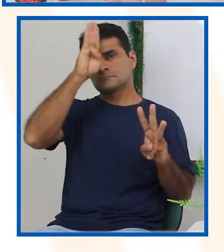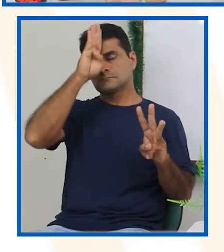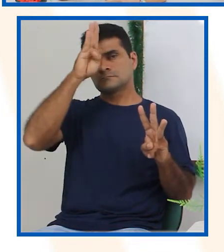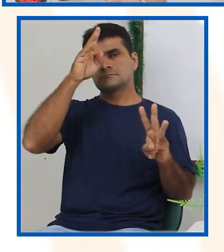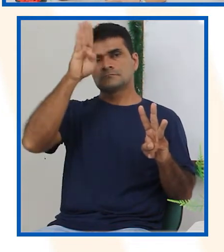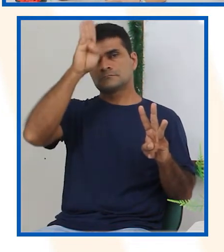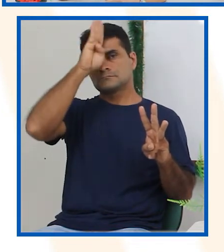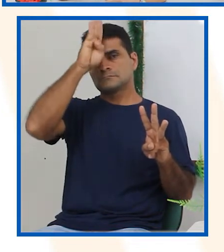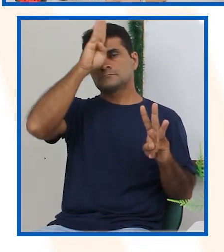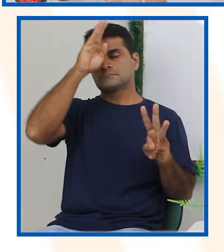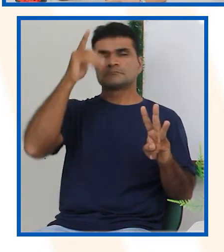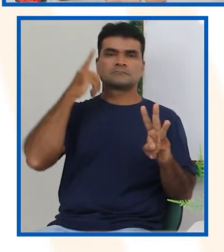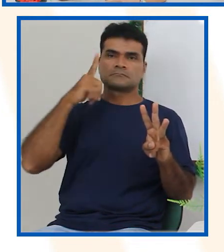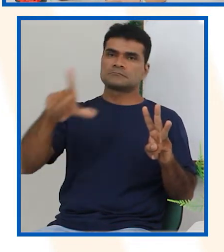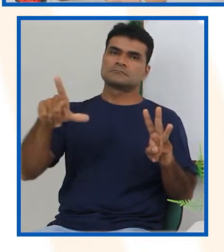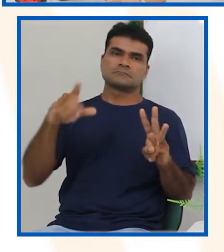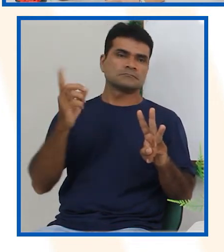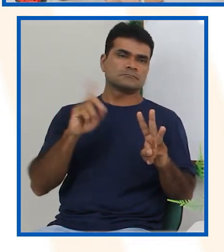o Rodrigo ganhe.